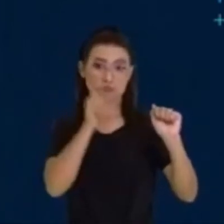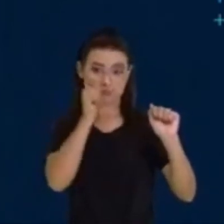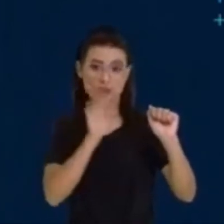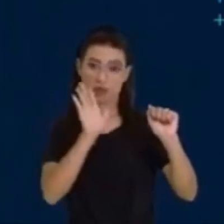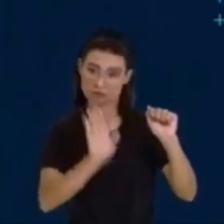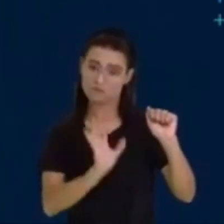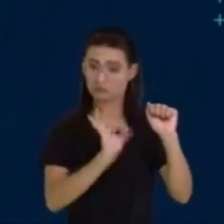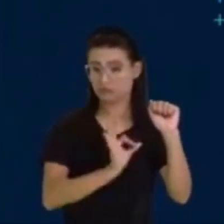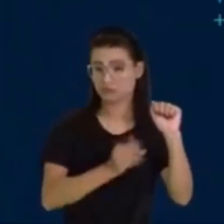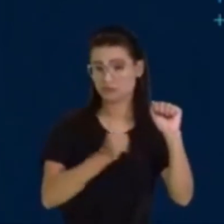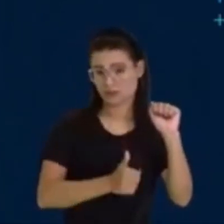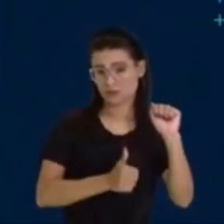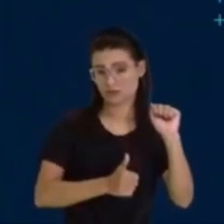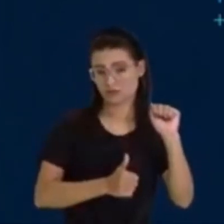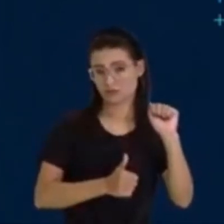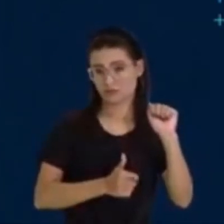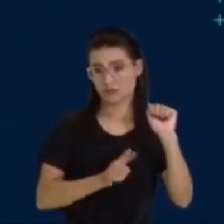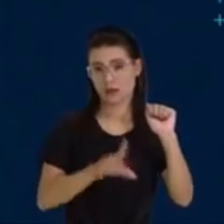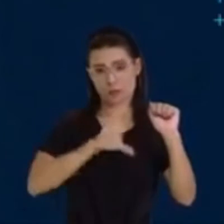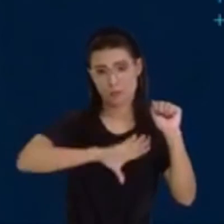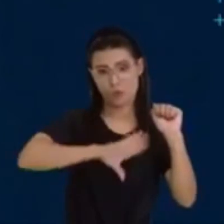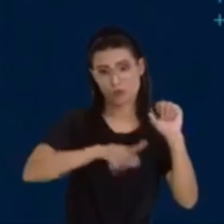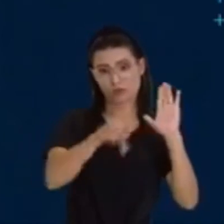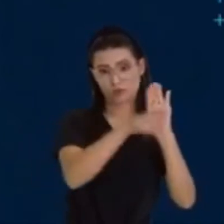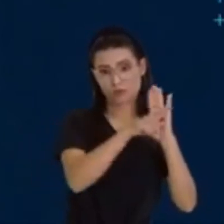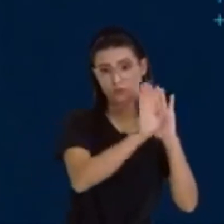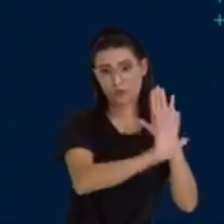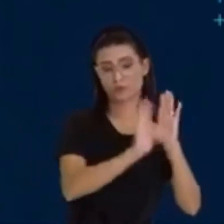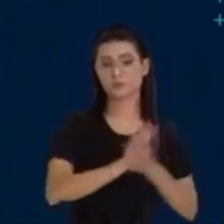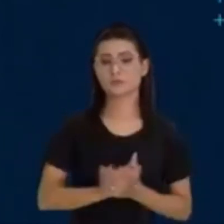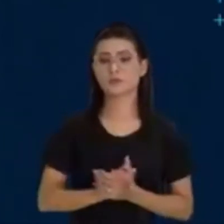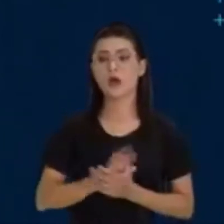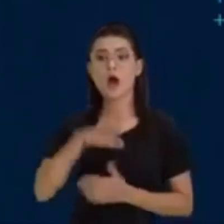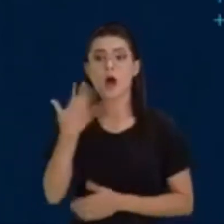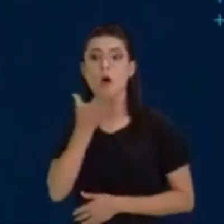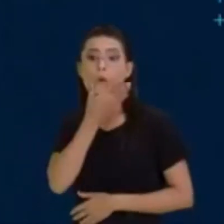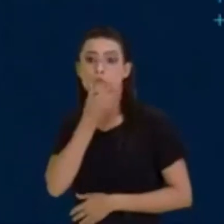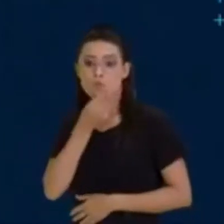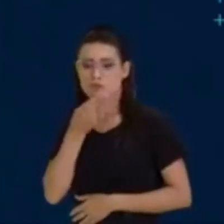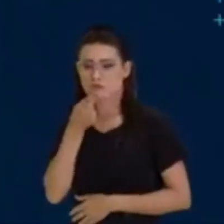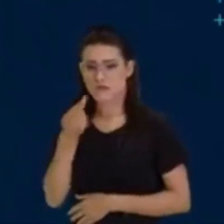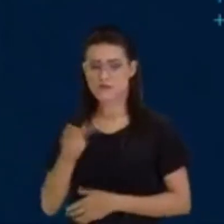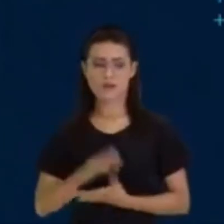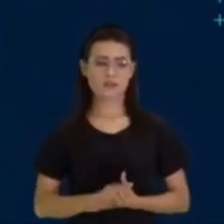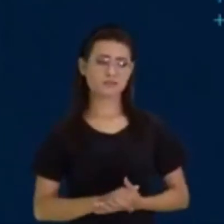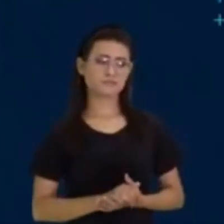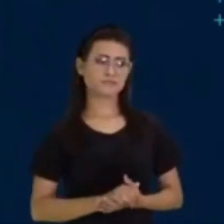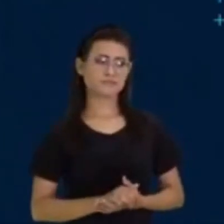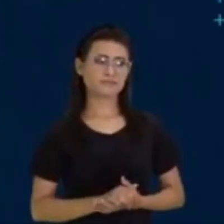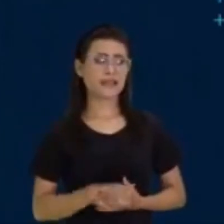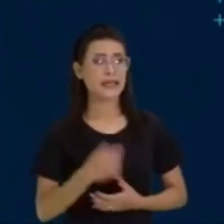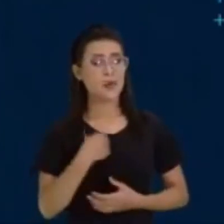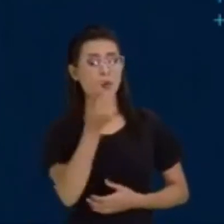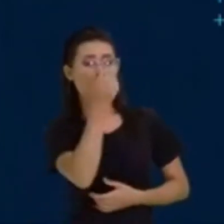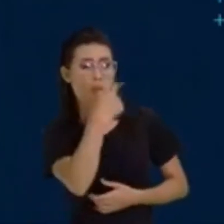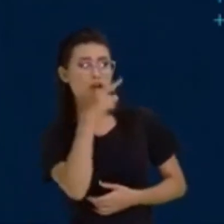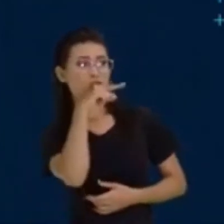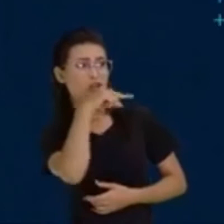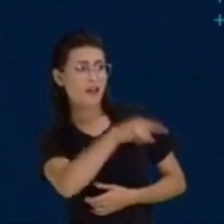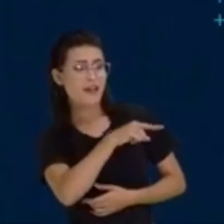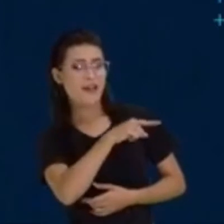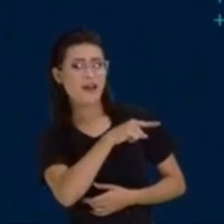sexo feminino. A neguinha falou, ela. Quando o açaí respondeu para a neguinha, ele disse, deve ter